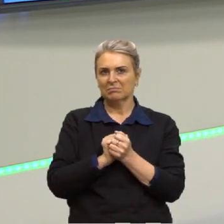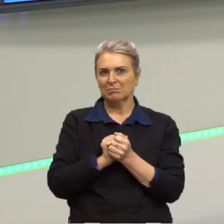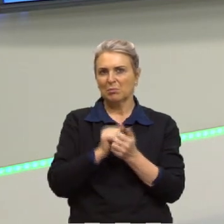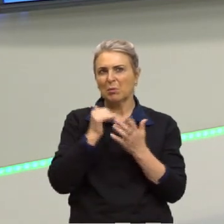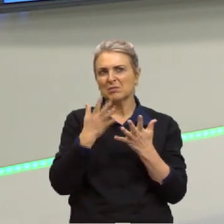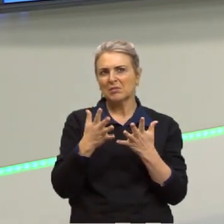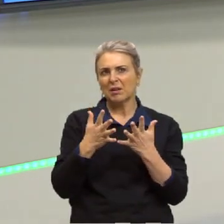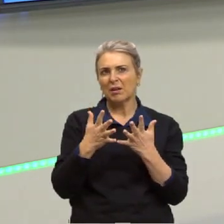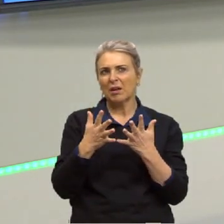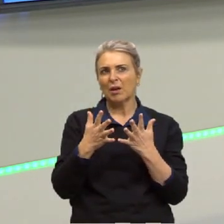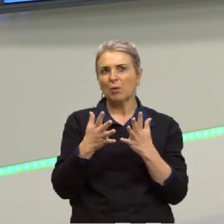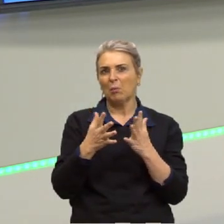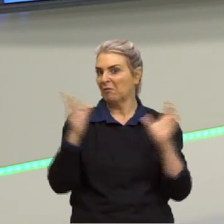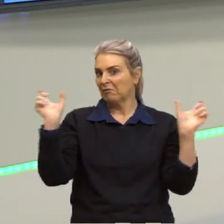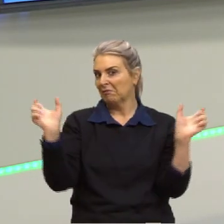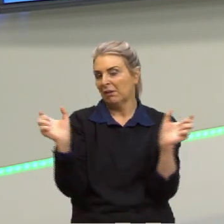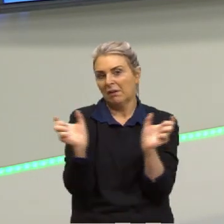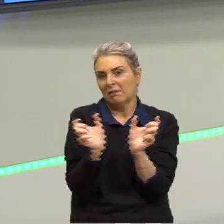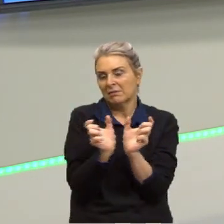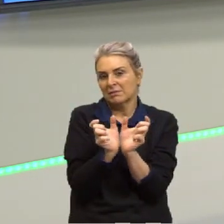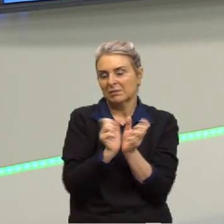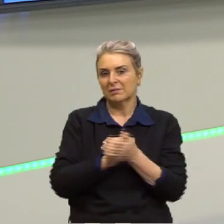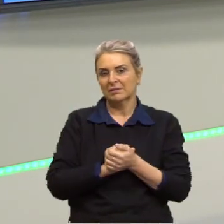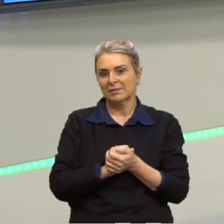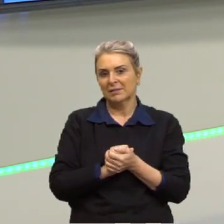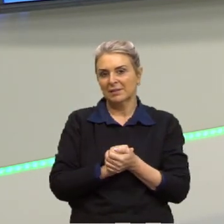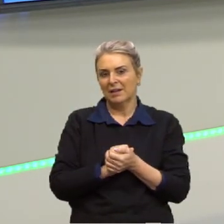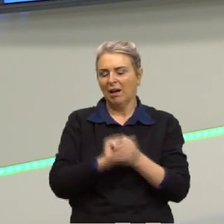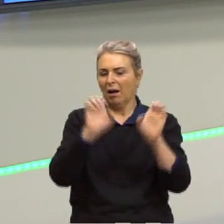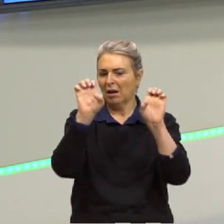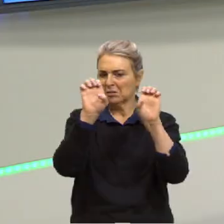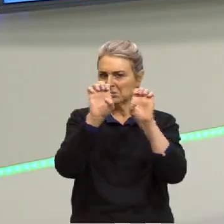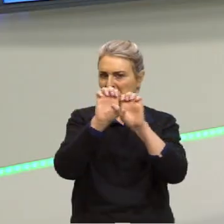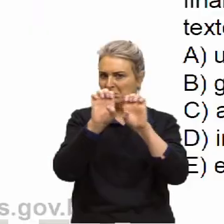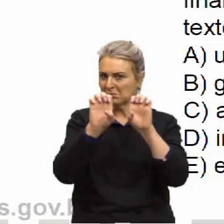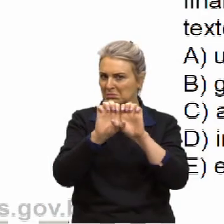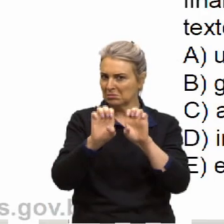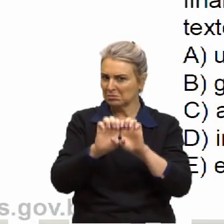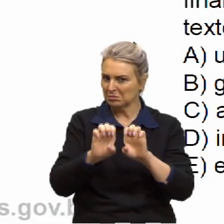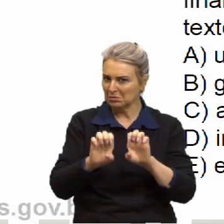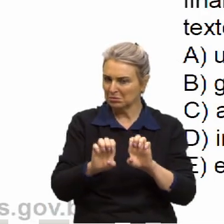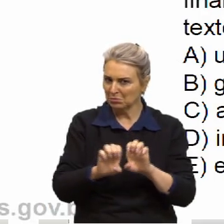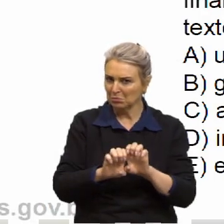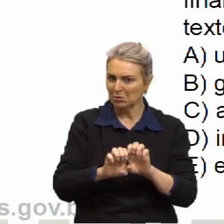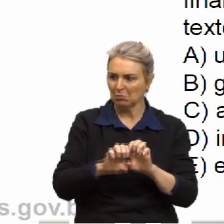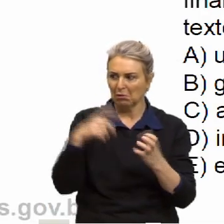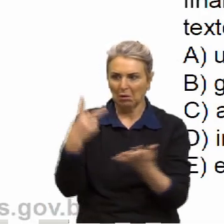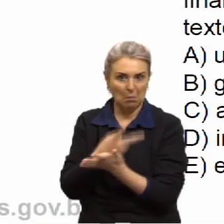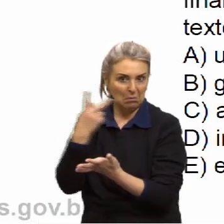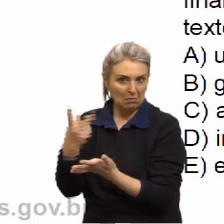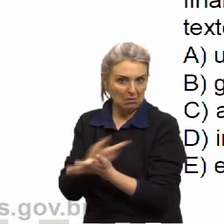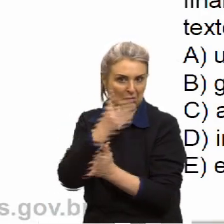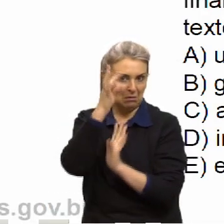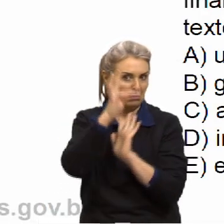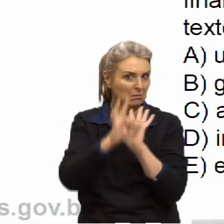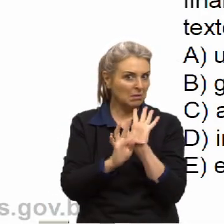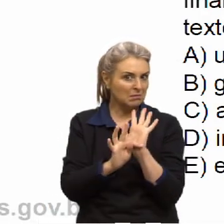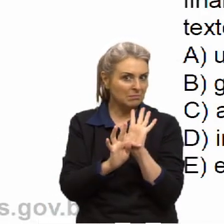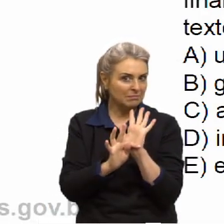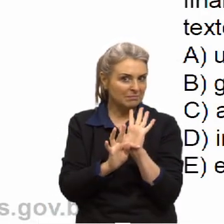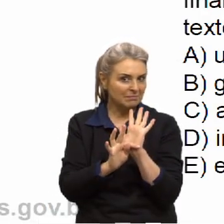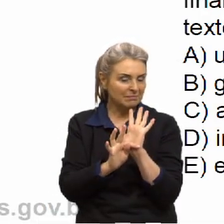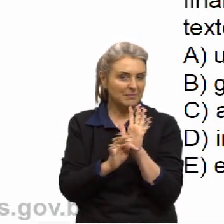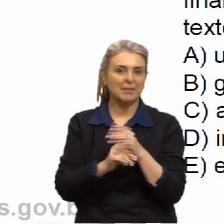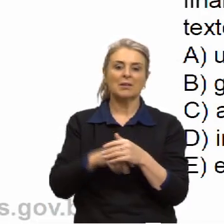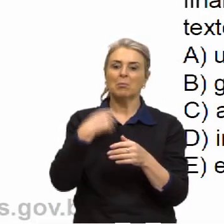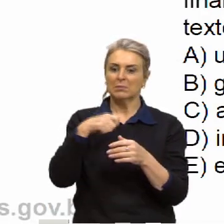construção frasal, pode ser a estrutura de encadeamento dos acontecimentos. A gente vai ter que olhar dentro